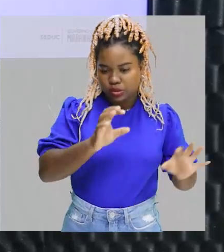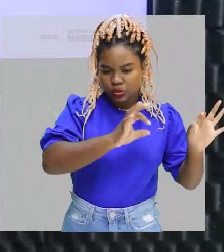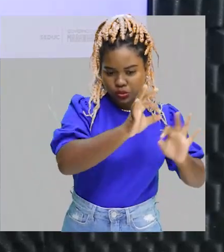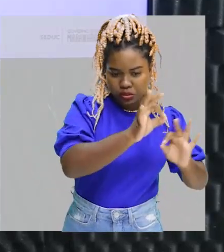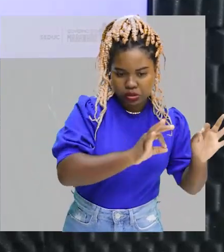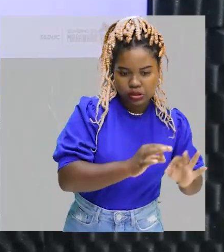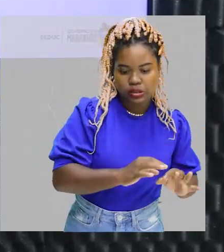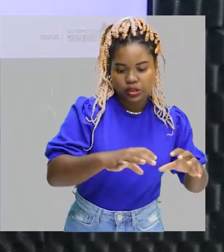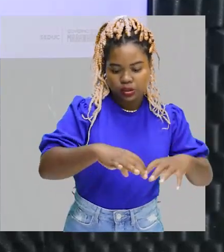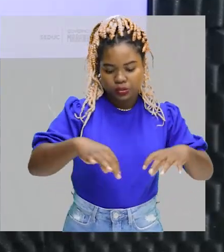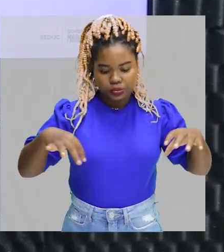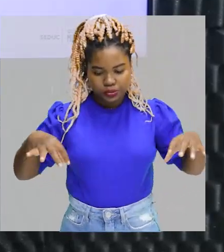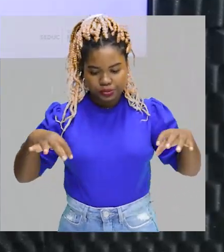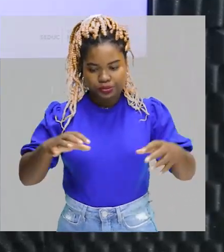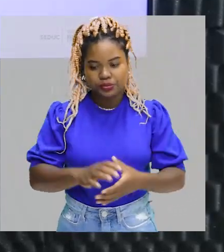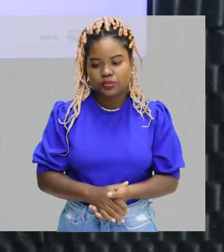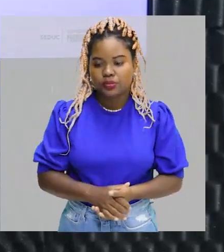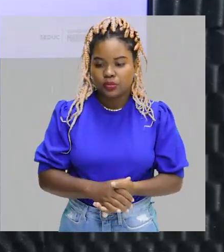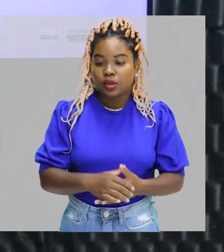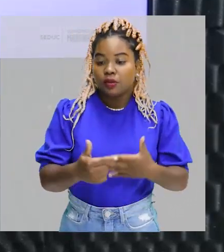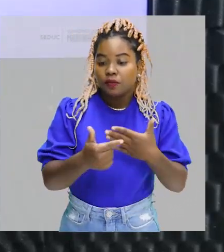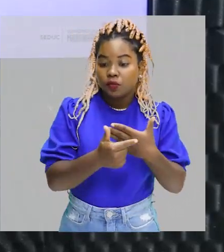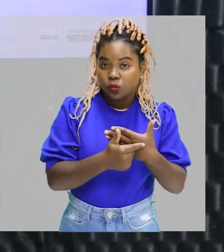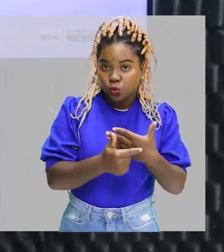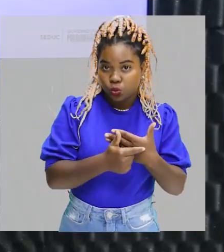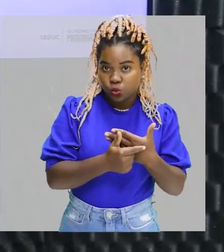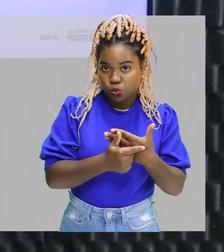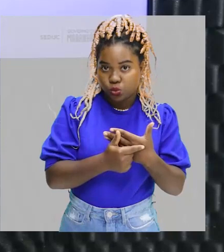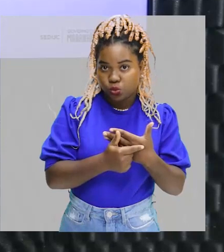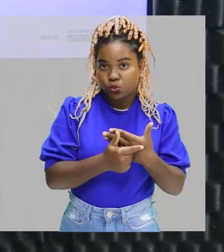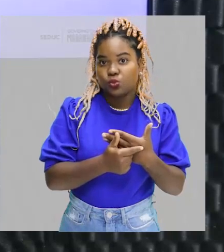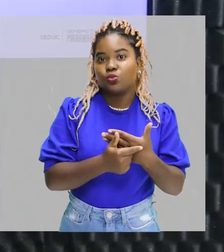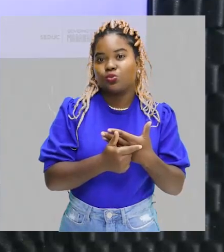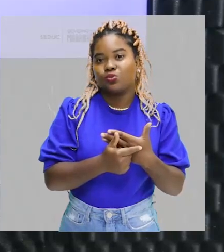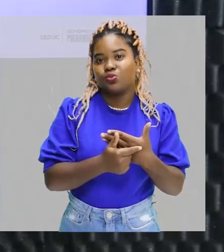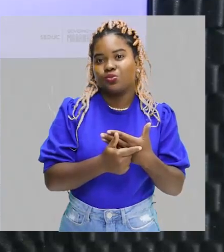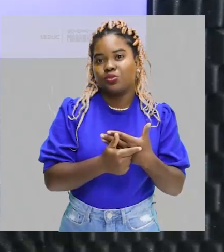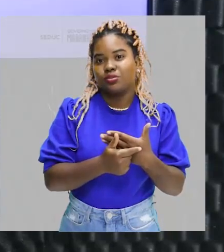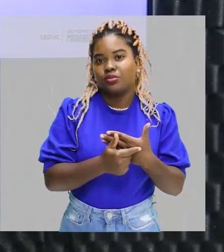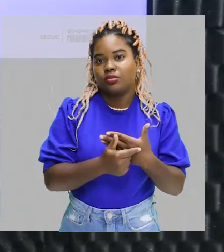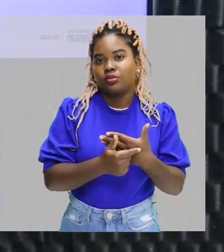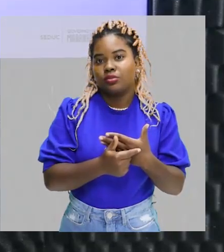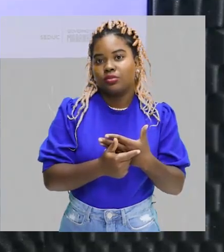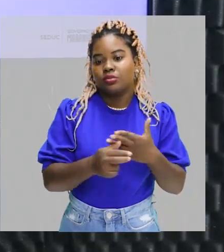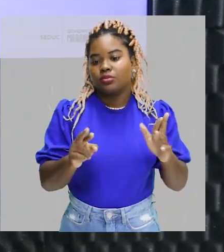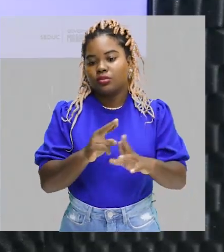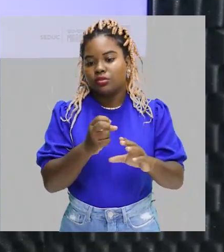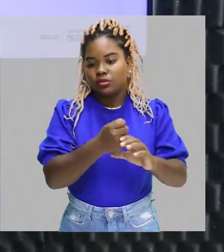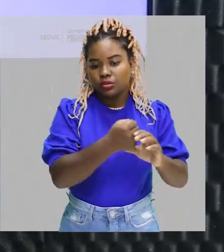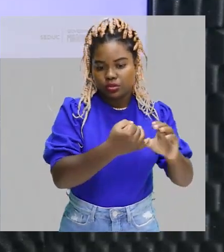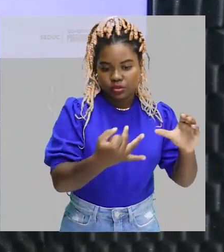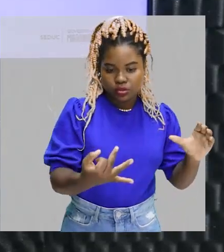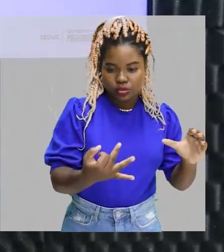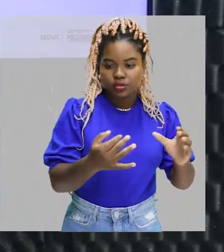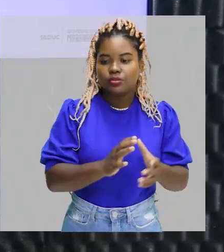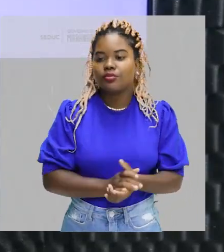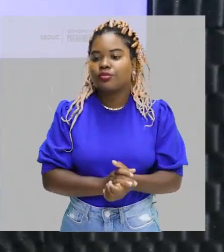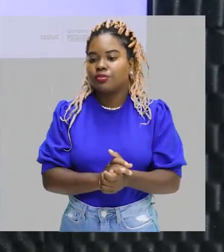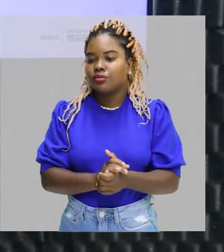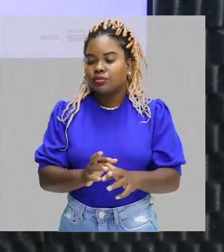divididos em funções, de acordo com características em comum.